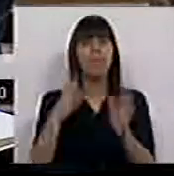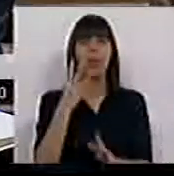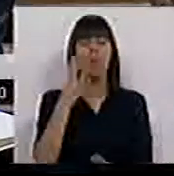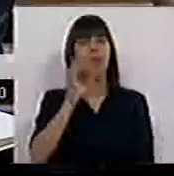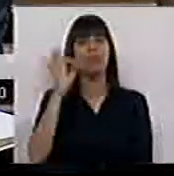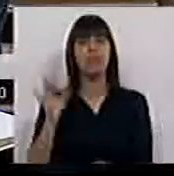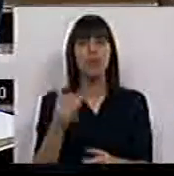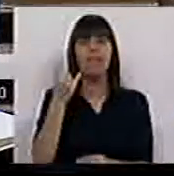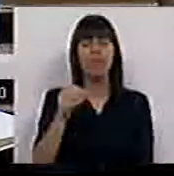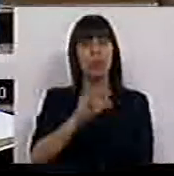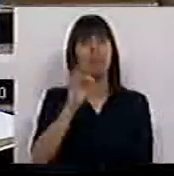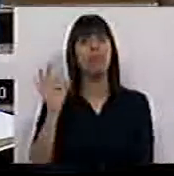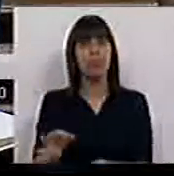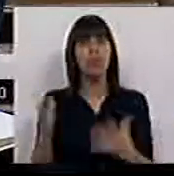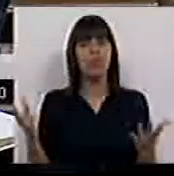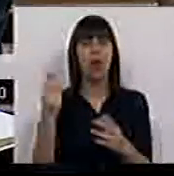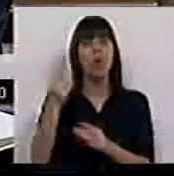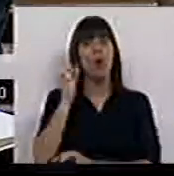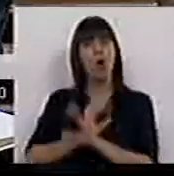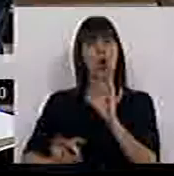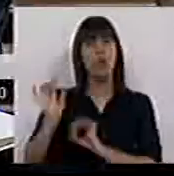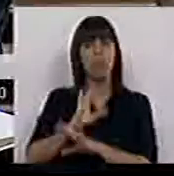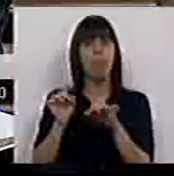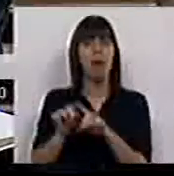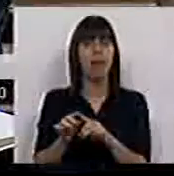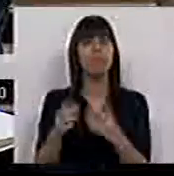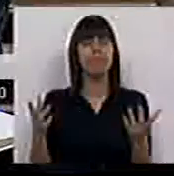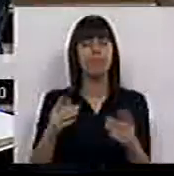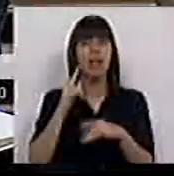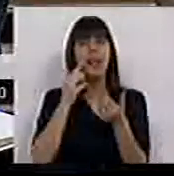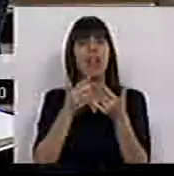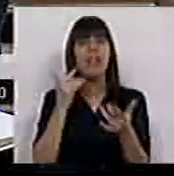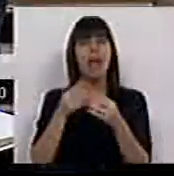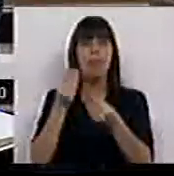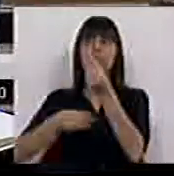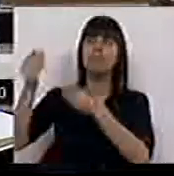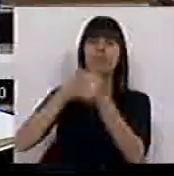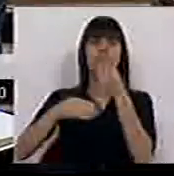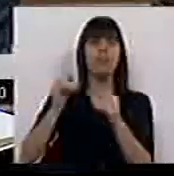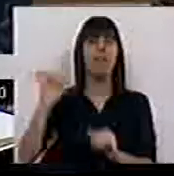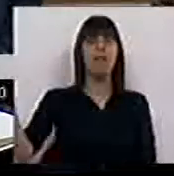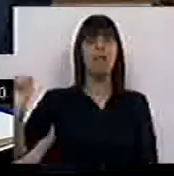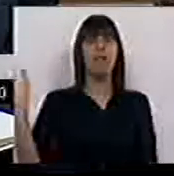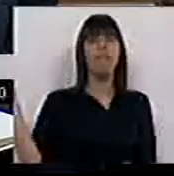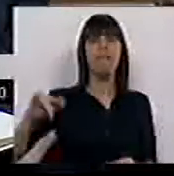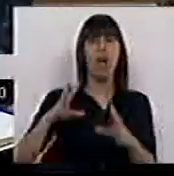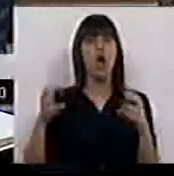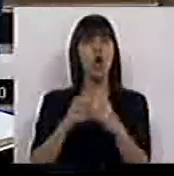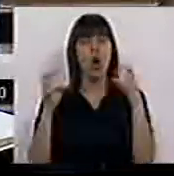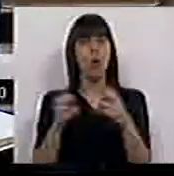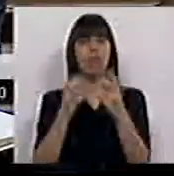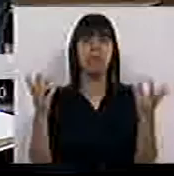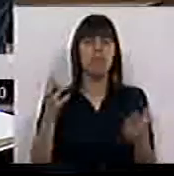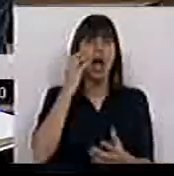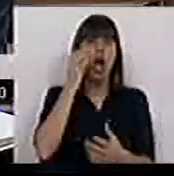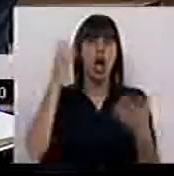4% e 20%, no caso da União Europeia, dos diamantes transaccionados fossem provenientes de zonas em conflito, quer